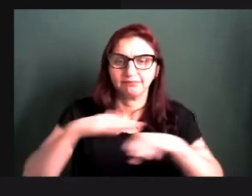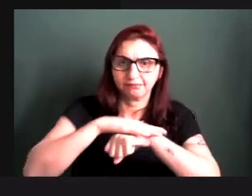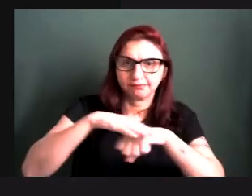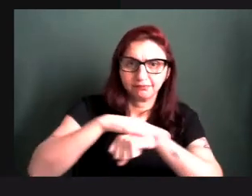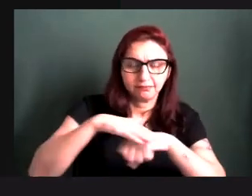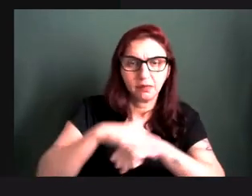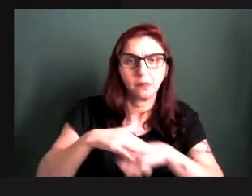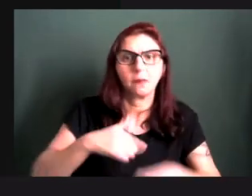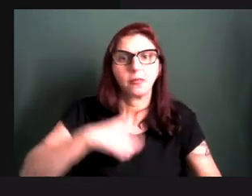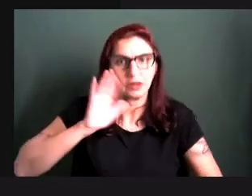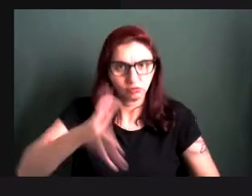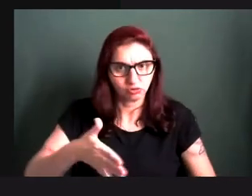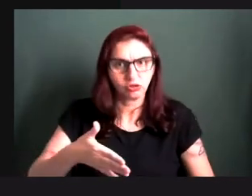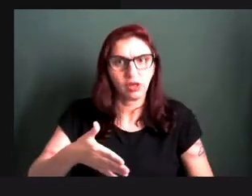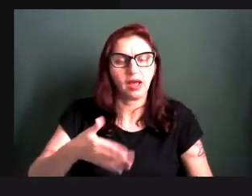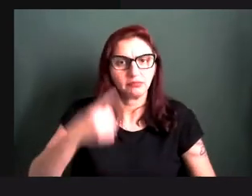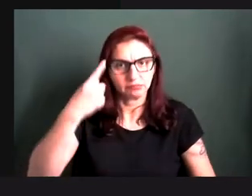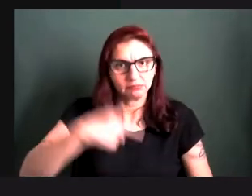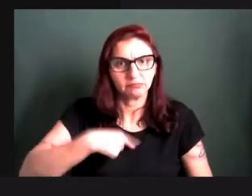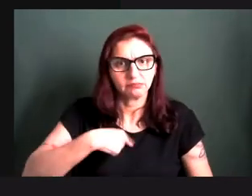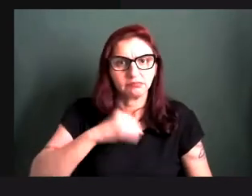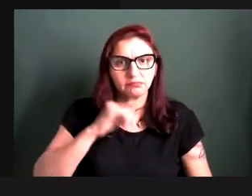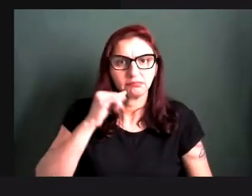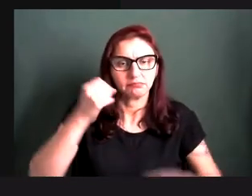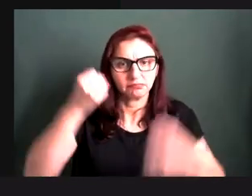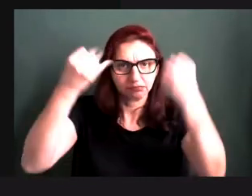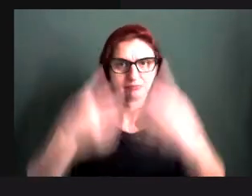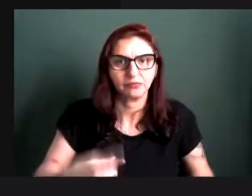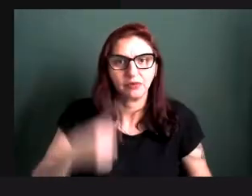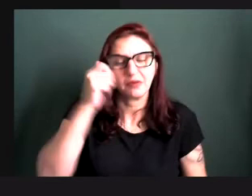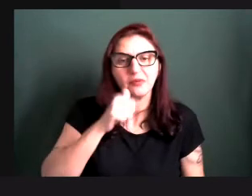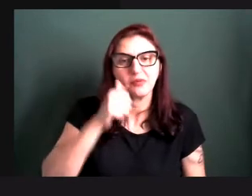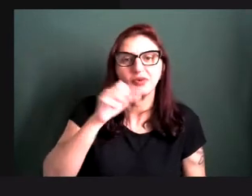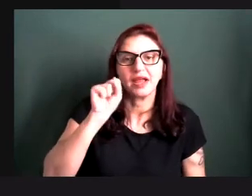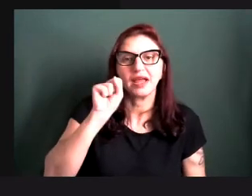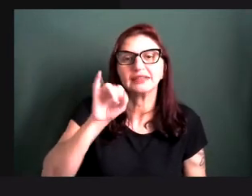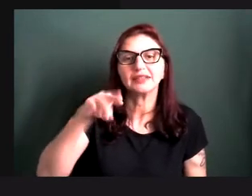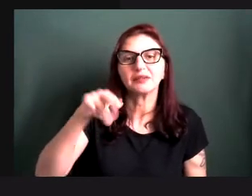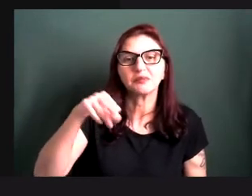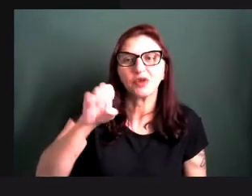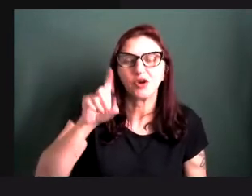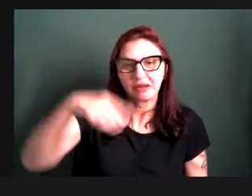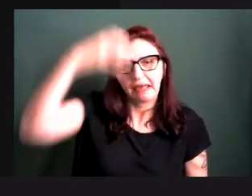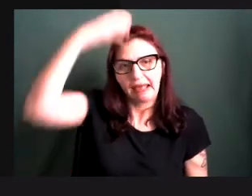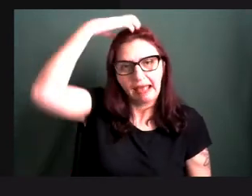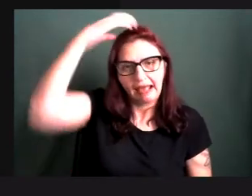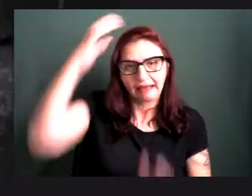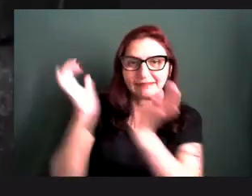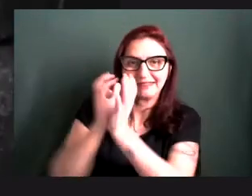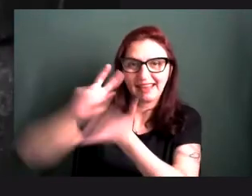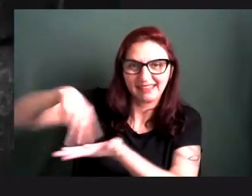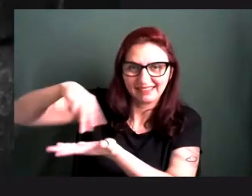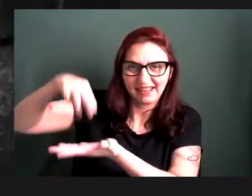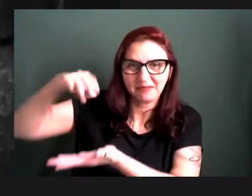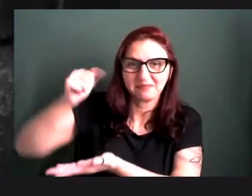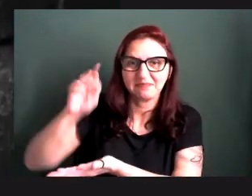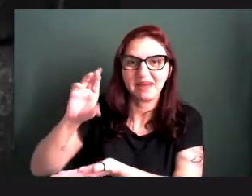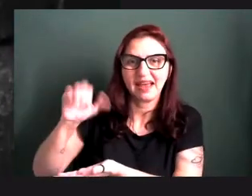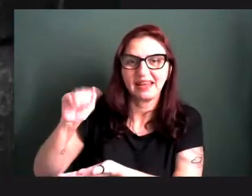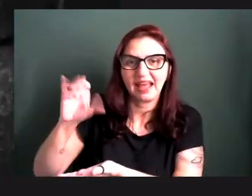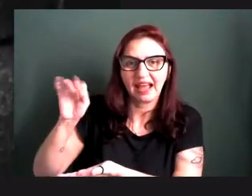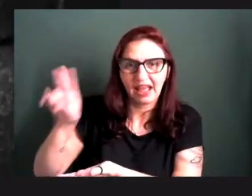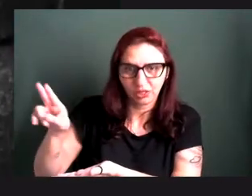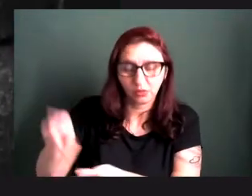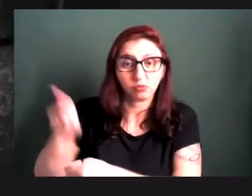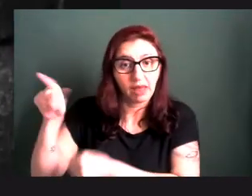eu pontuei isso e alguém falou, alguém não, a Simone, a rainha do Maracatu que lou aqui, se você não tem essa referência, seja de você essa referência, porque você